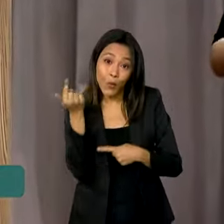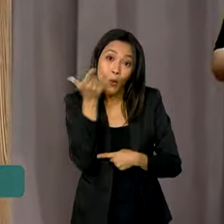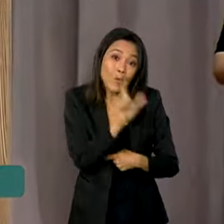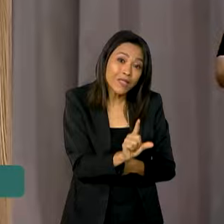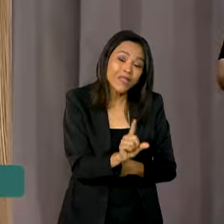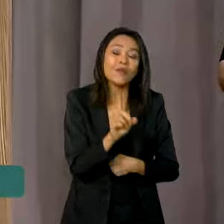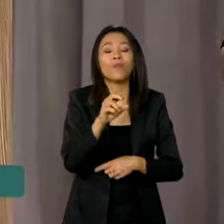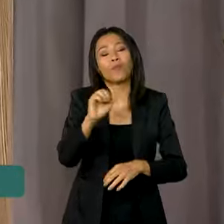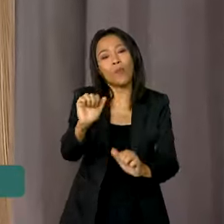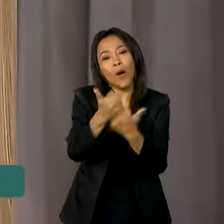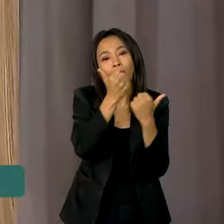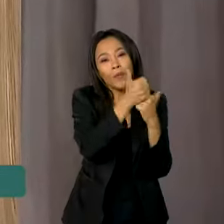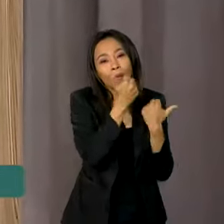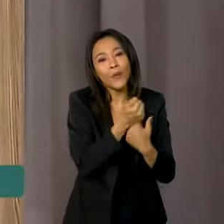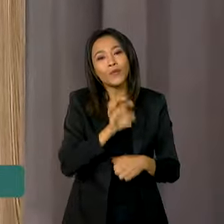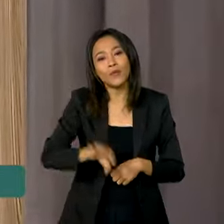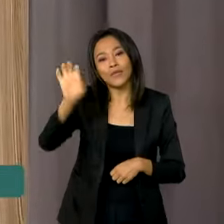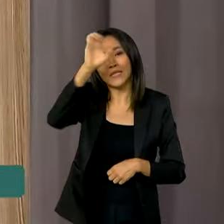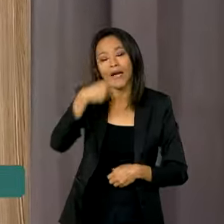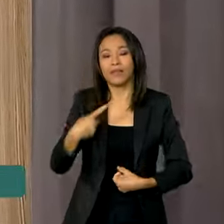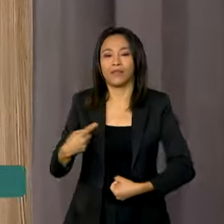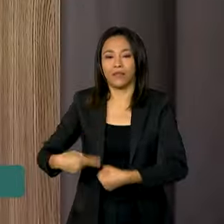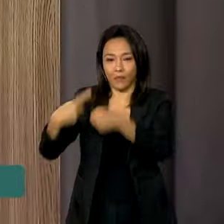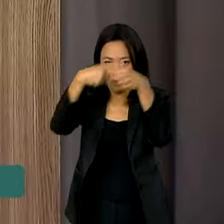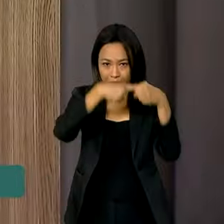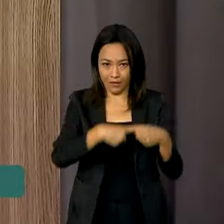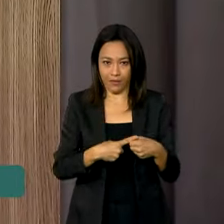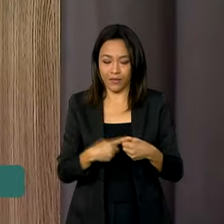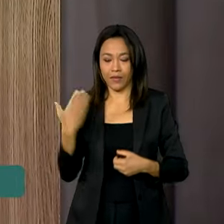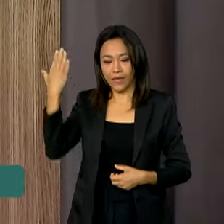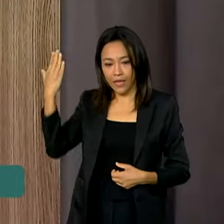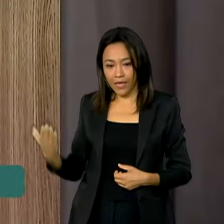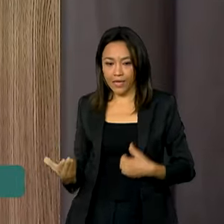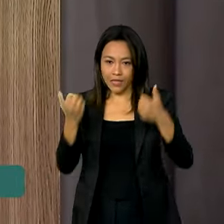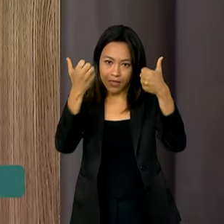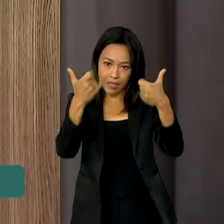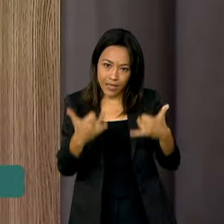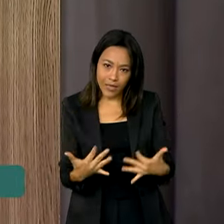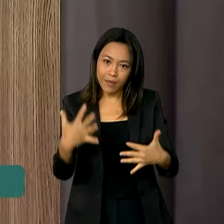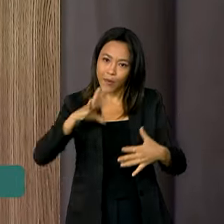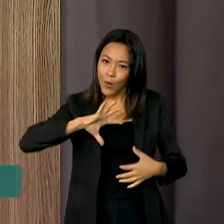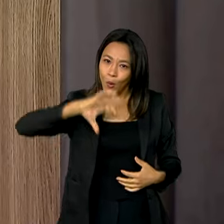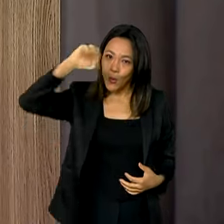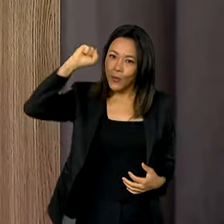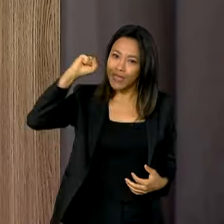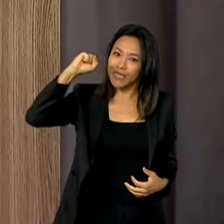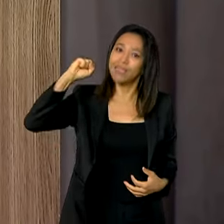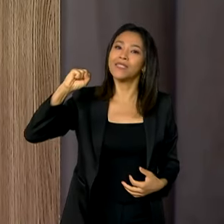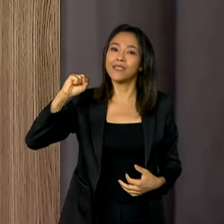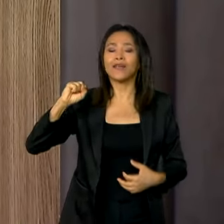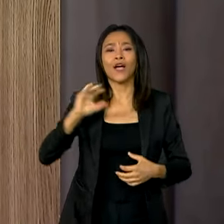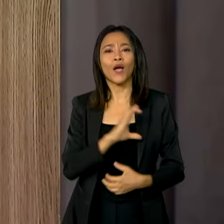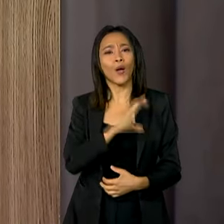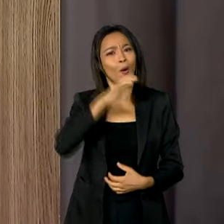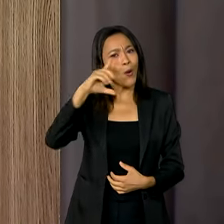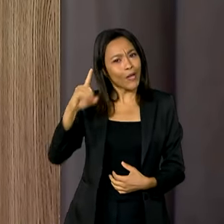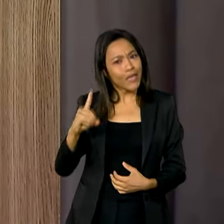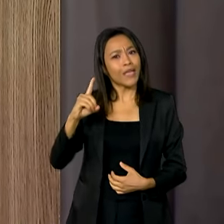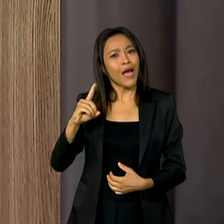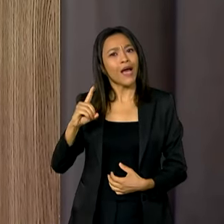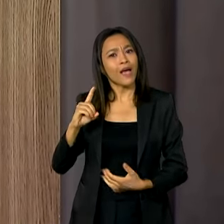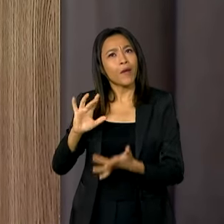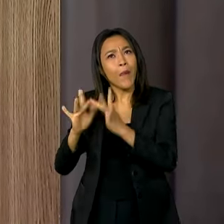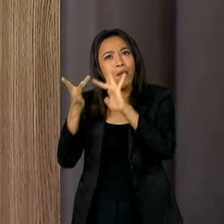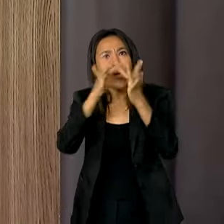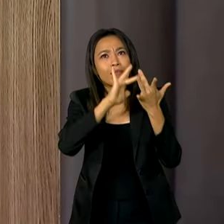com a colaboração de estados e municípios. É uma conquista coordenada, eu prefiro dizer